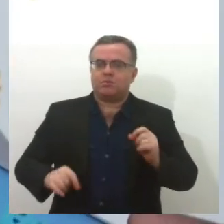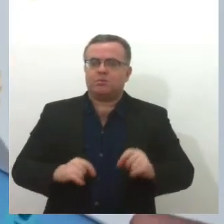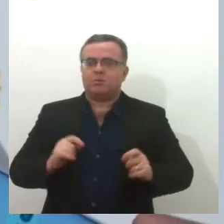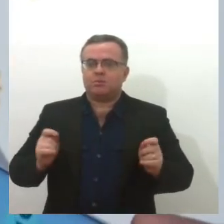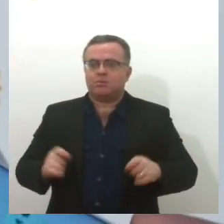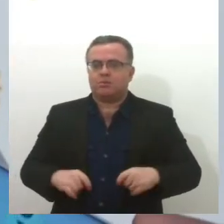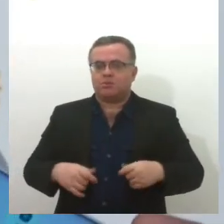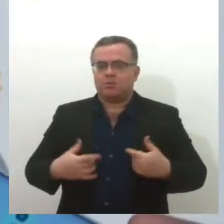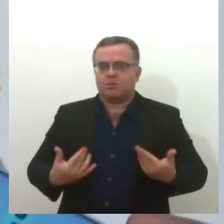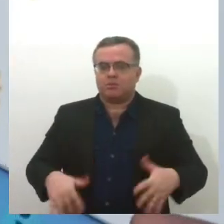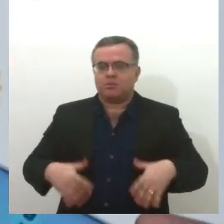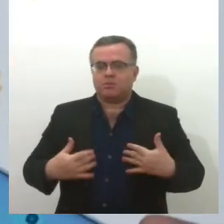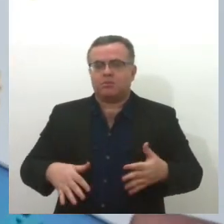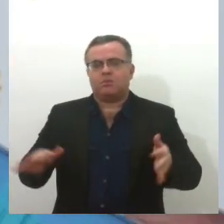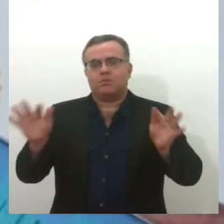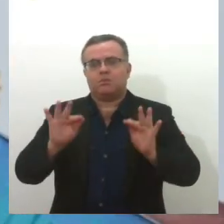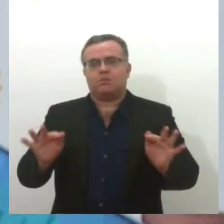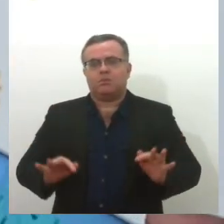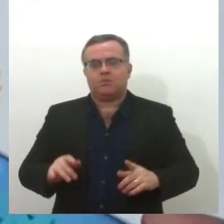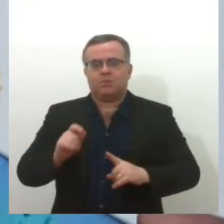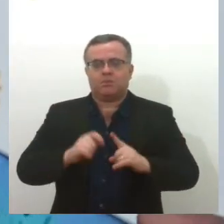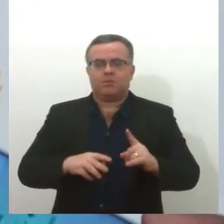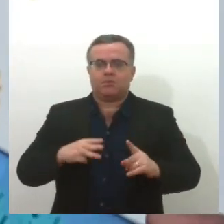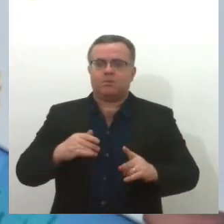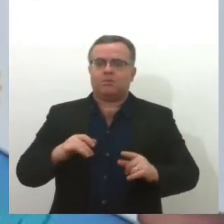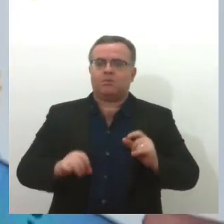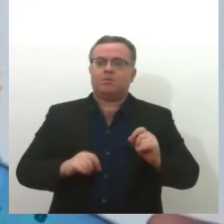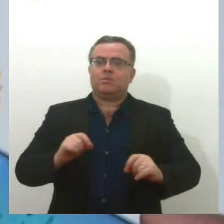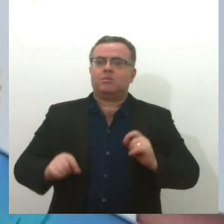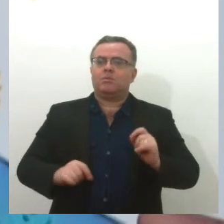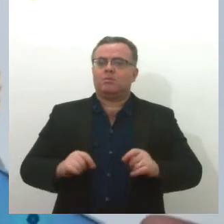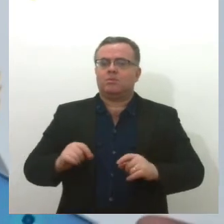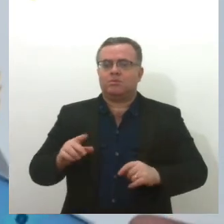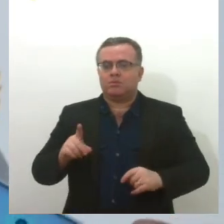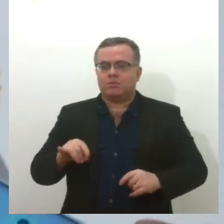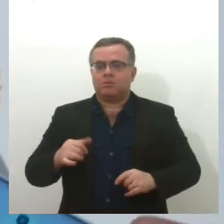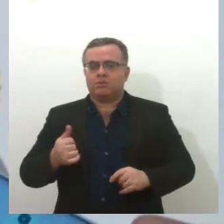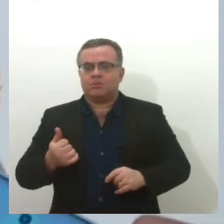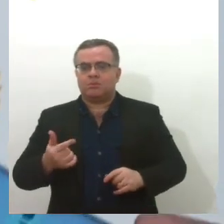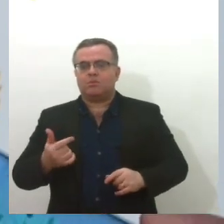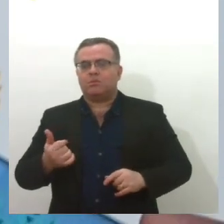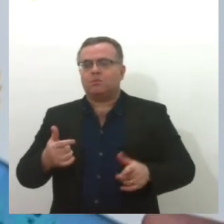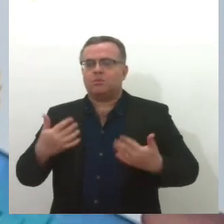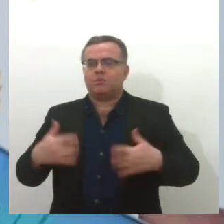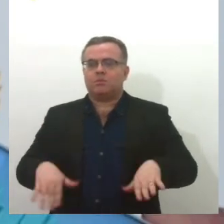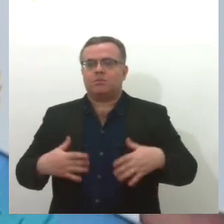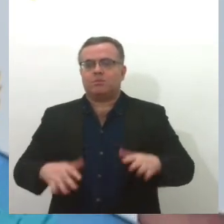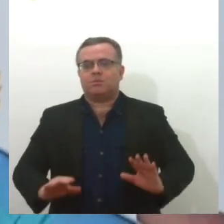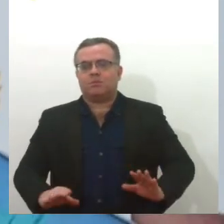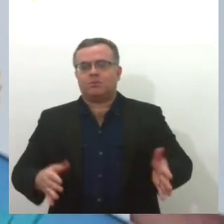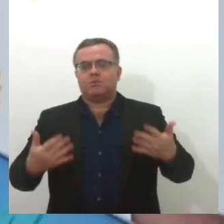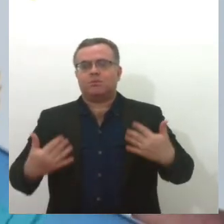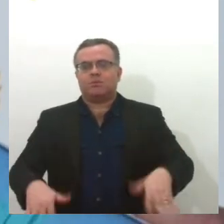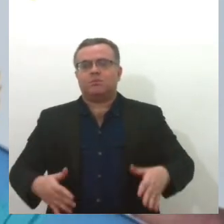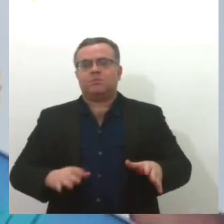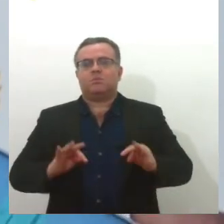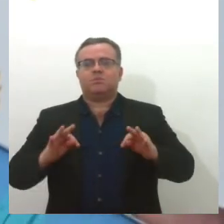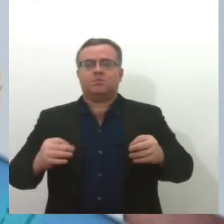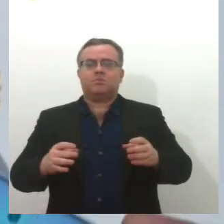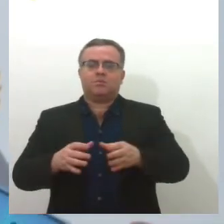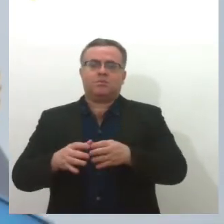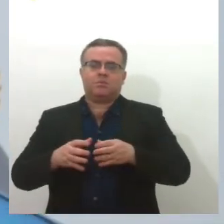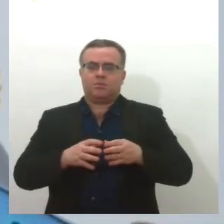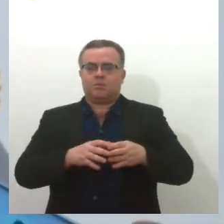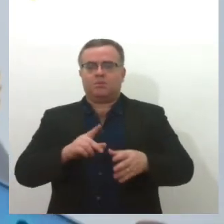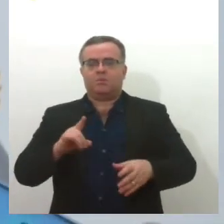gente fica muito feliz de ver que foi no mês de maio. Porque dia 12 começa oficialmente a comemoração de todas as categorias da enfermagem. Dia